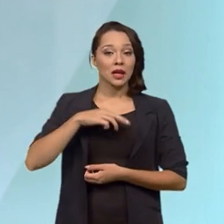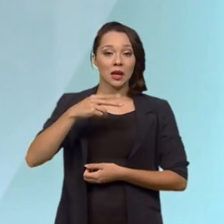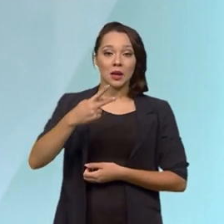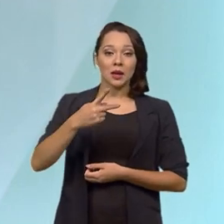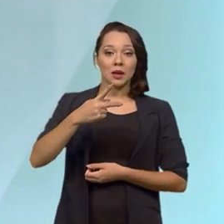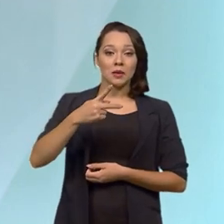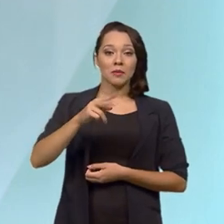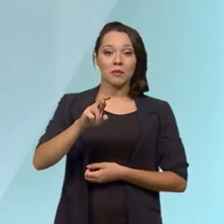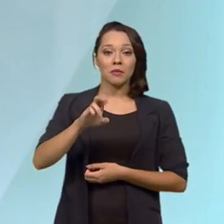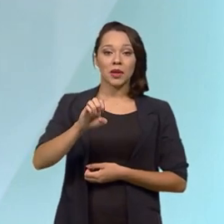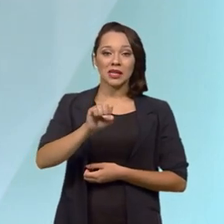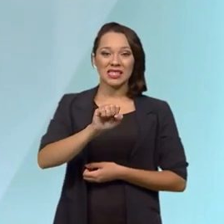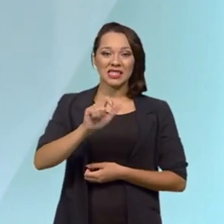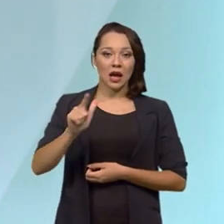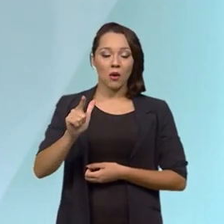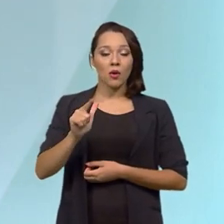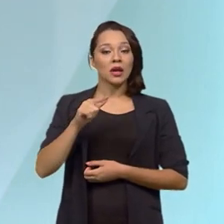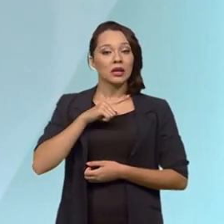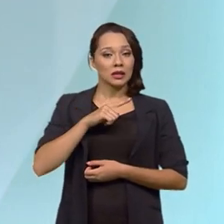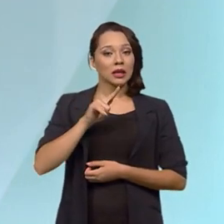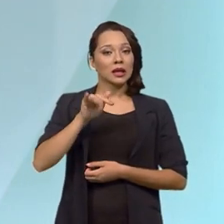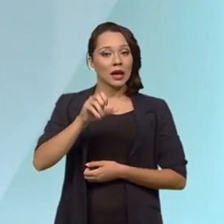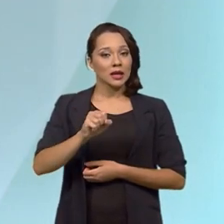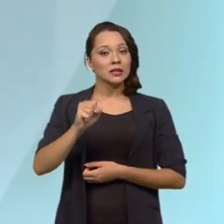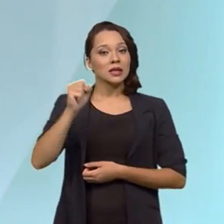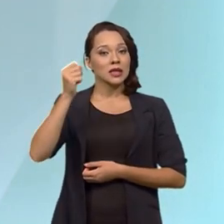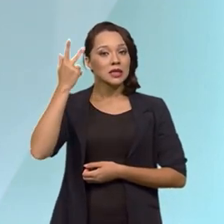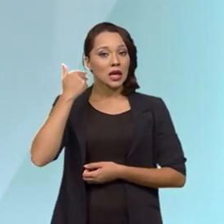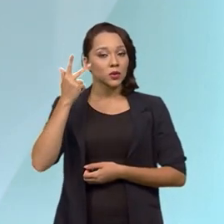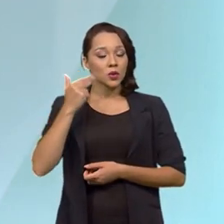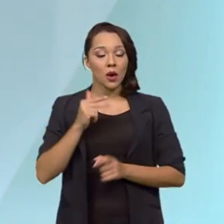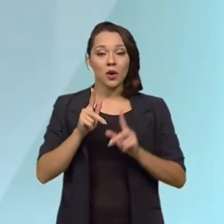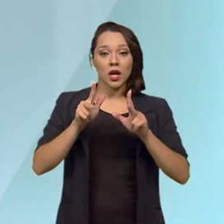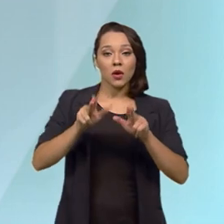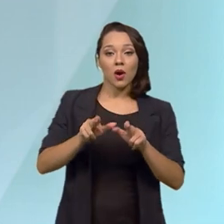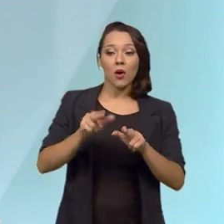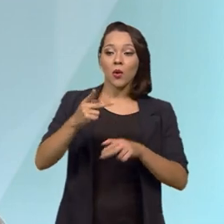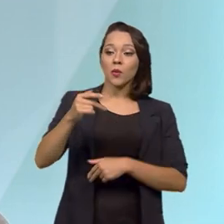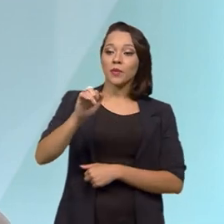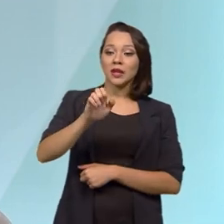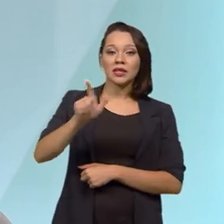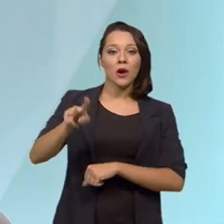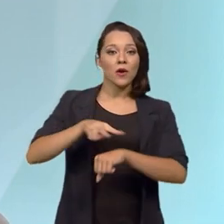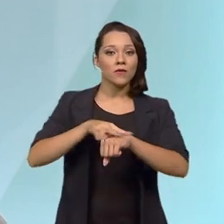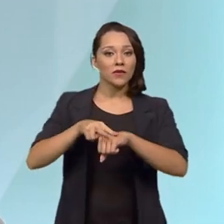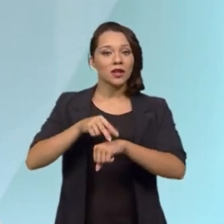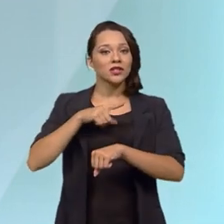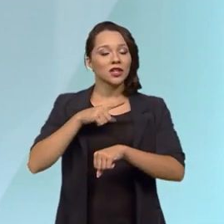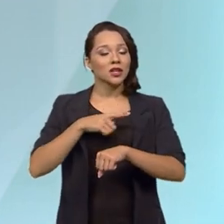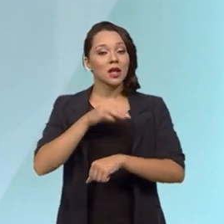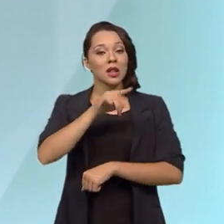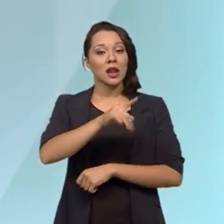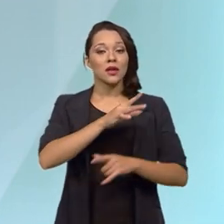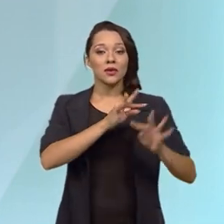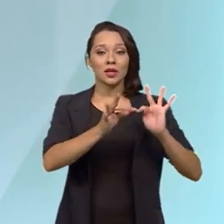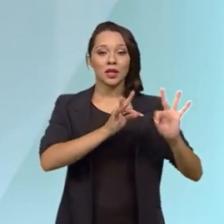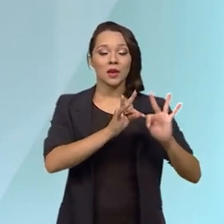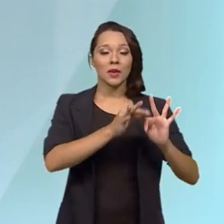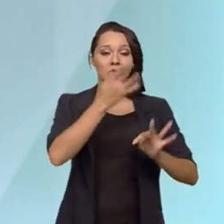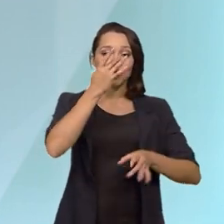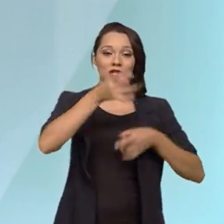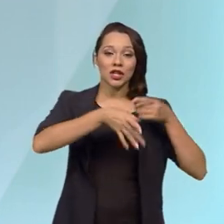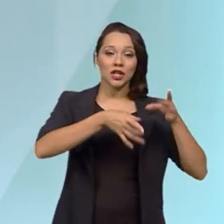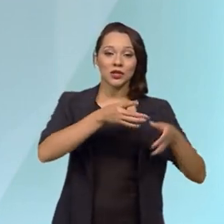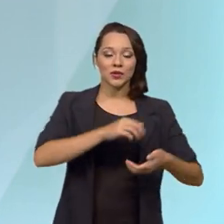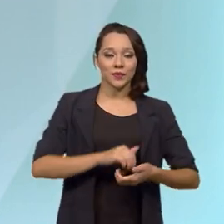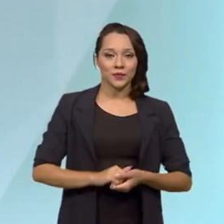-sal aqui no Brasil que gera um gás natural equivalente ao pré-sal verde que nós temos no tratamento de resíduos.